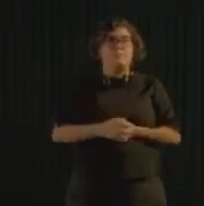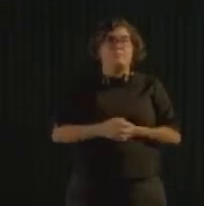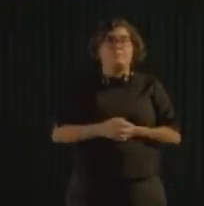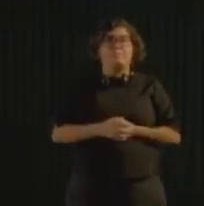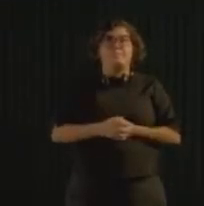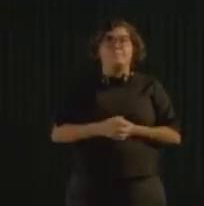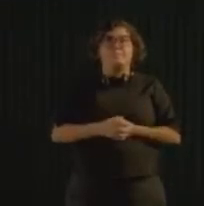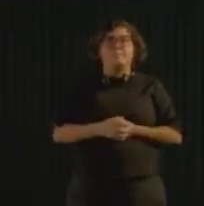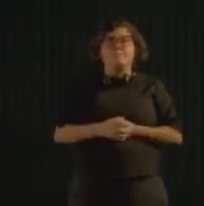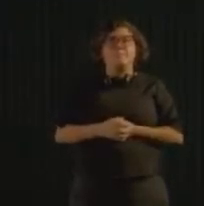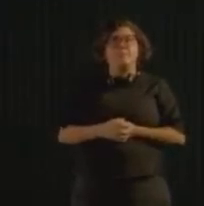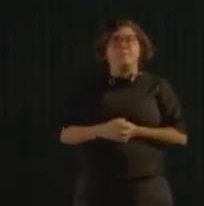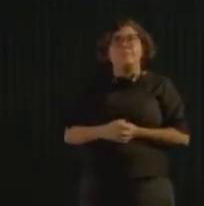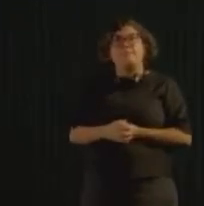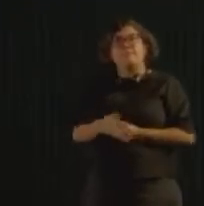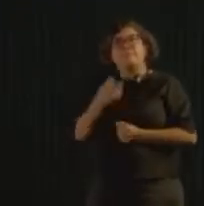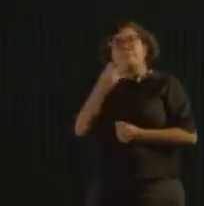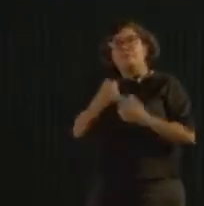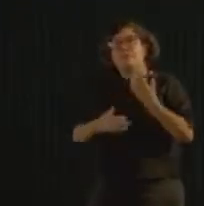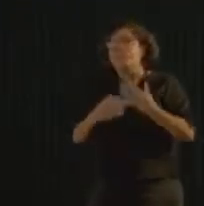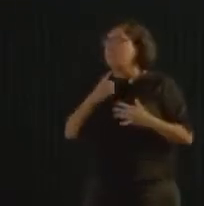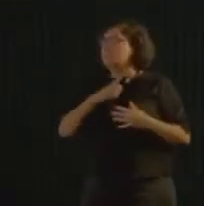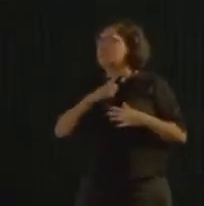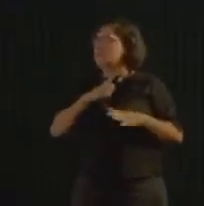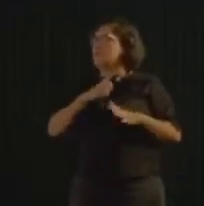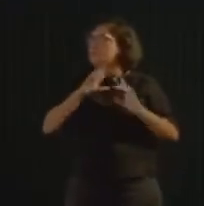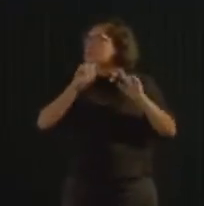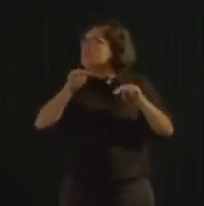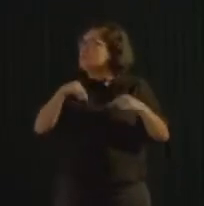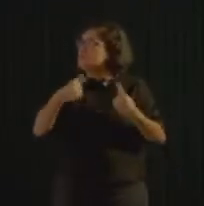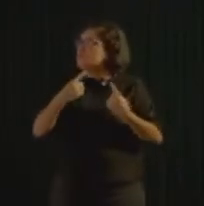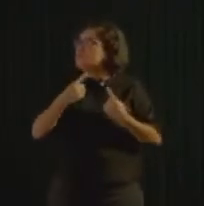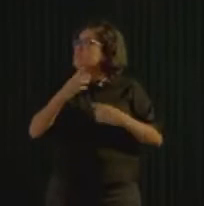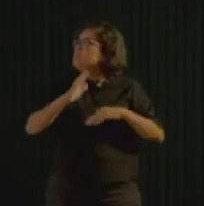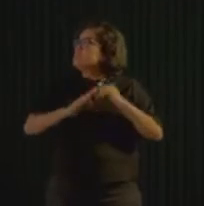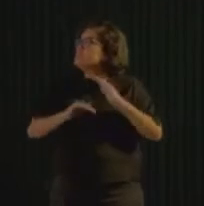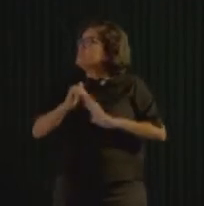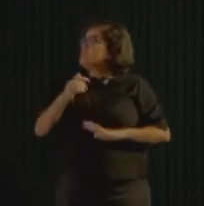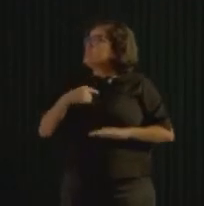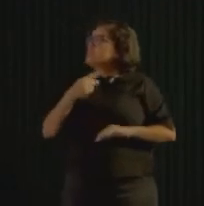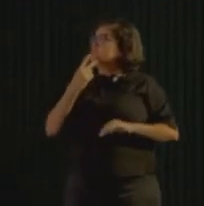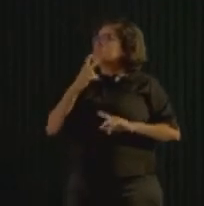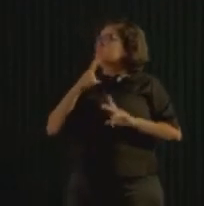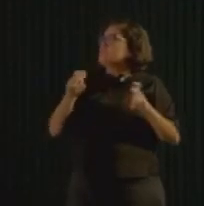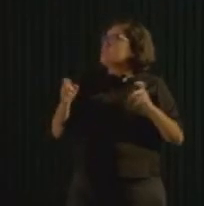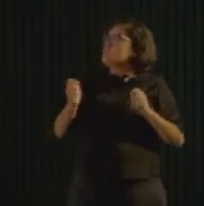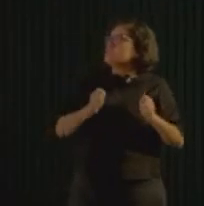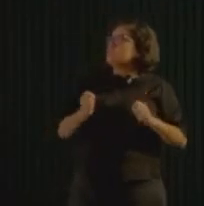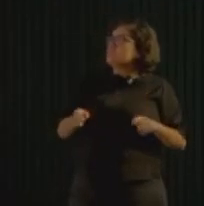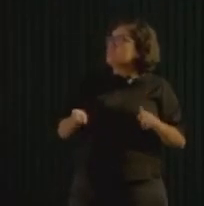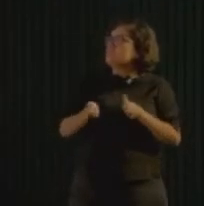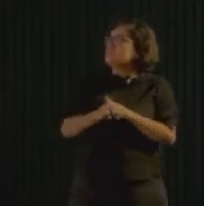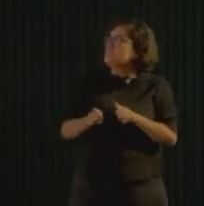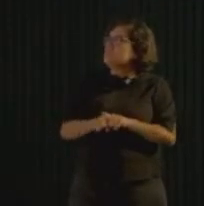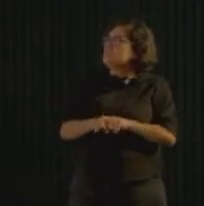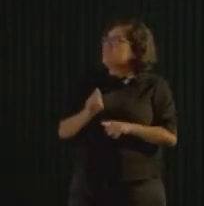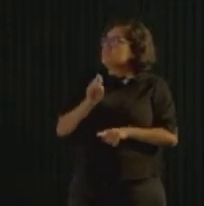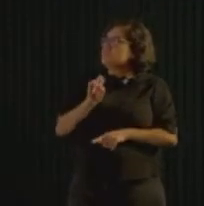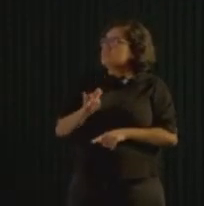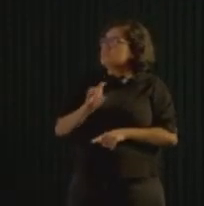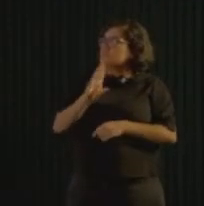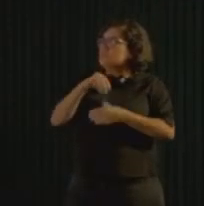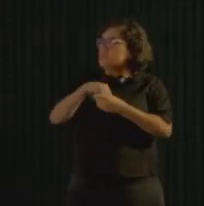sobre o nosso desafio enquanto profissionais, o desafio pessoal da gente ter que se reinventar também. Porque se na saúde,